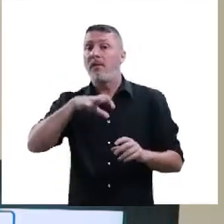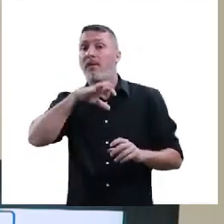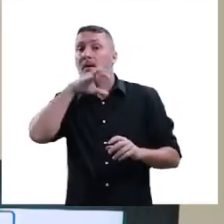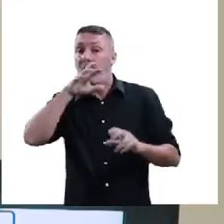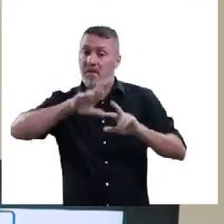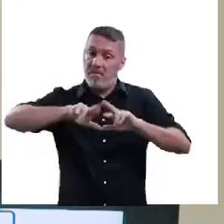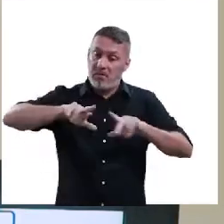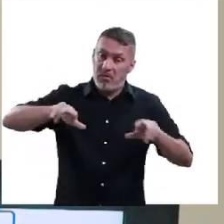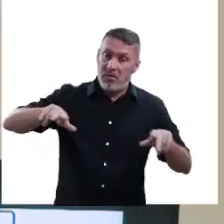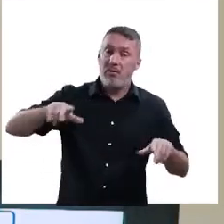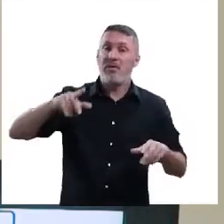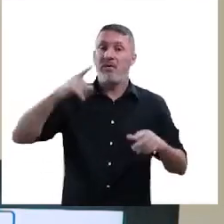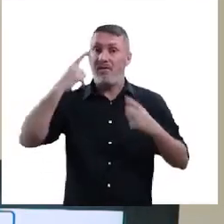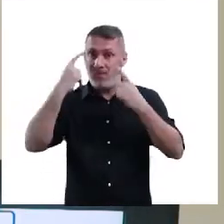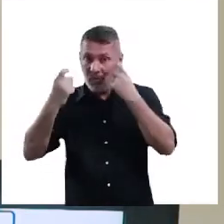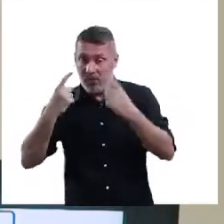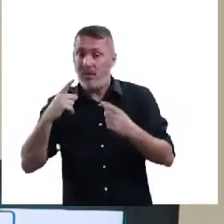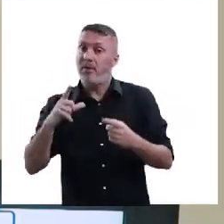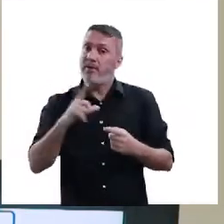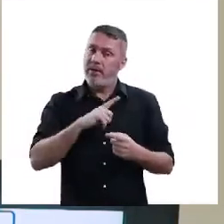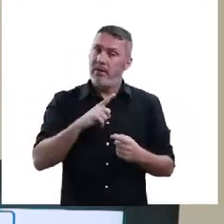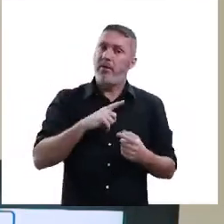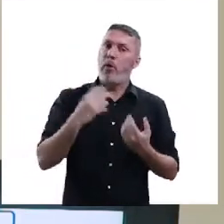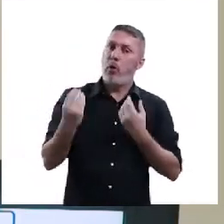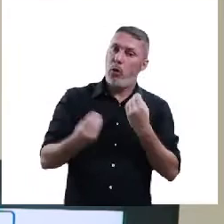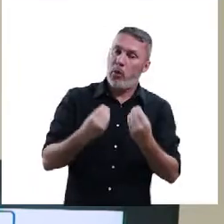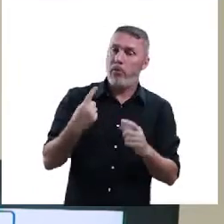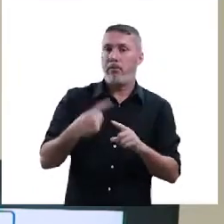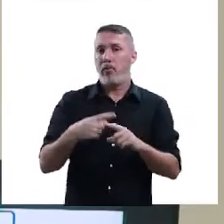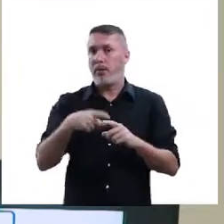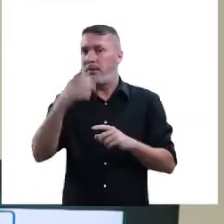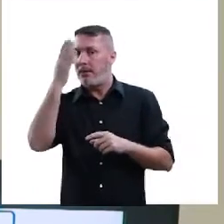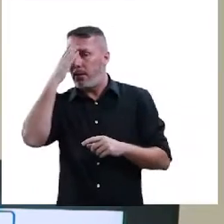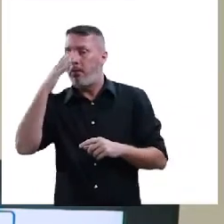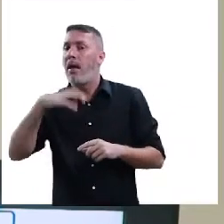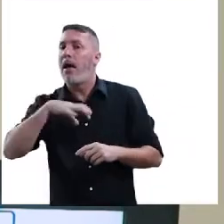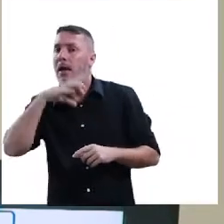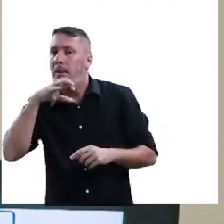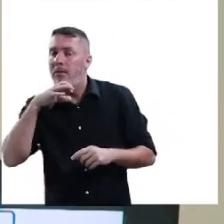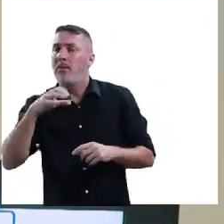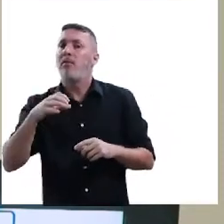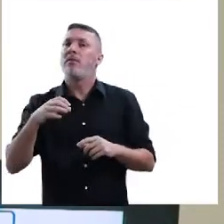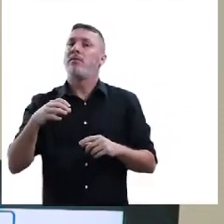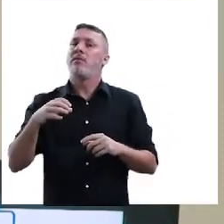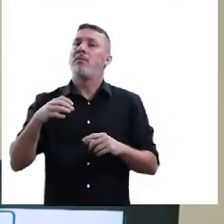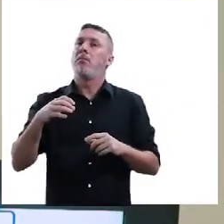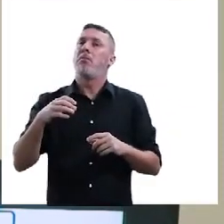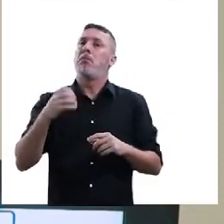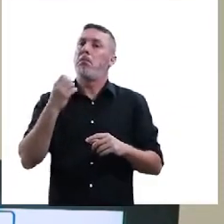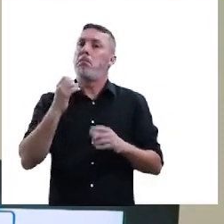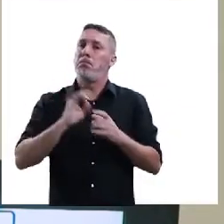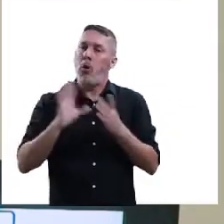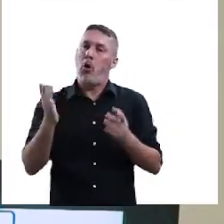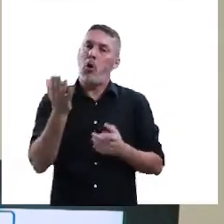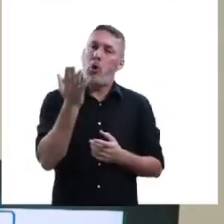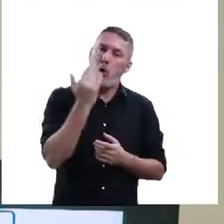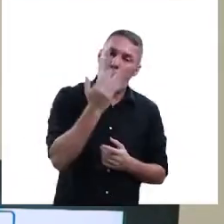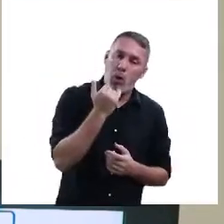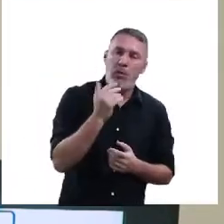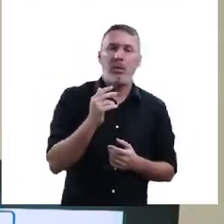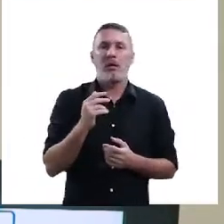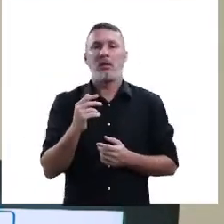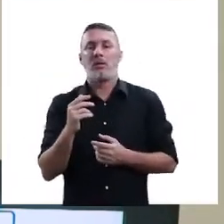hoje nós falamos de questão da violência dos animais, mas nós temos entendido que tem animais que, culturalmente, são liberados para o abate, para o consumo,